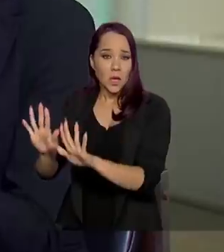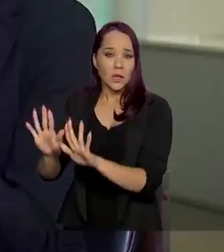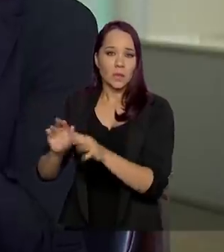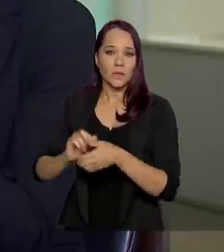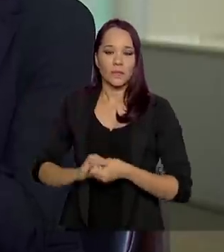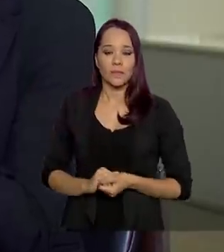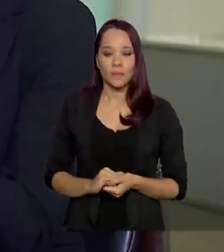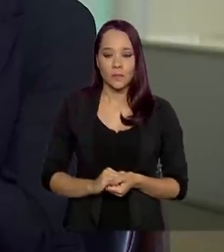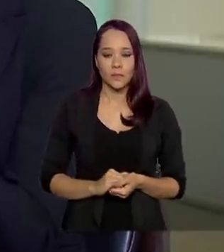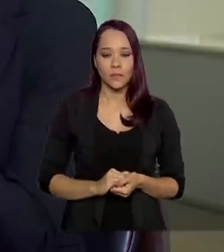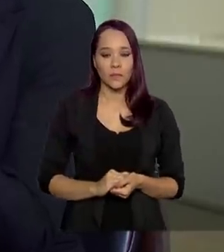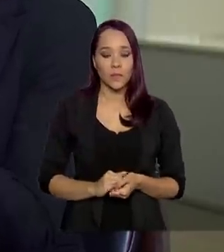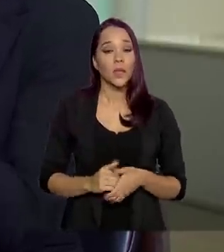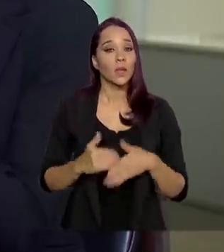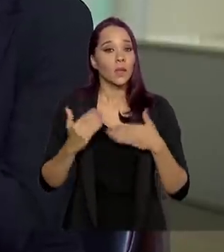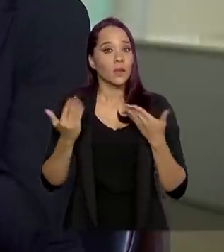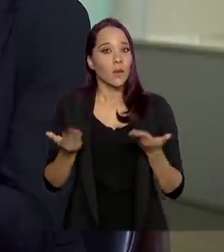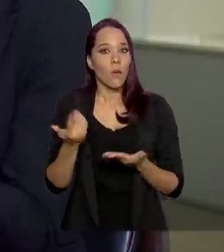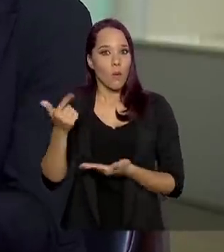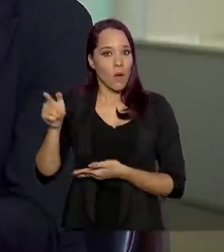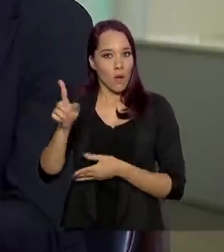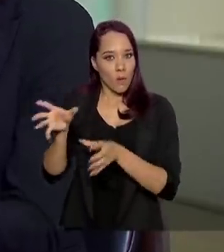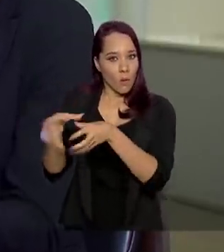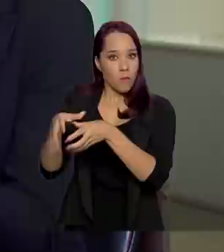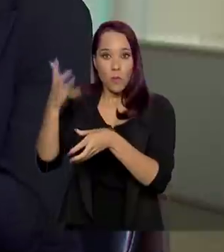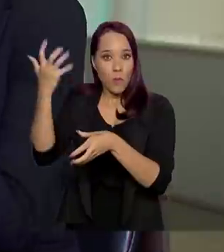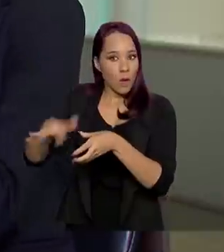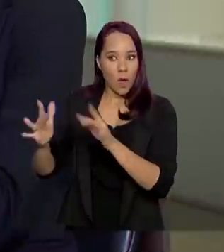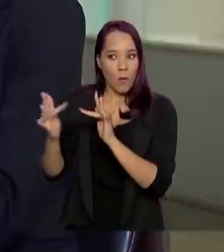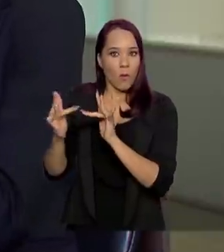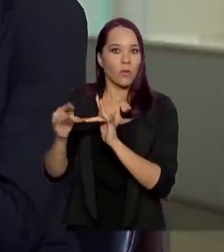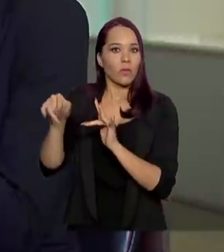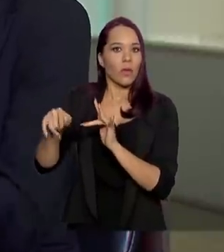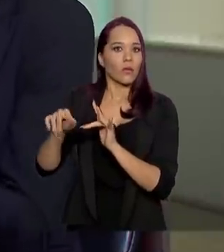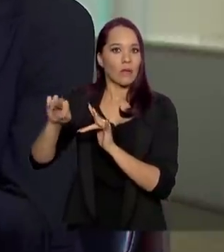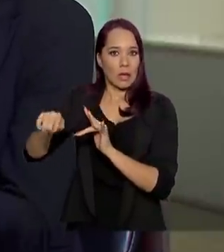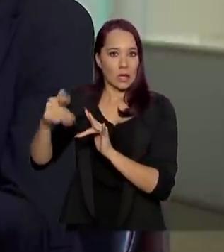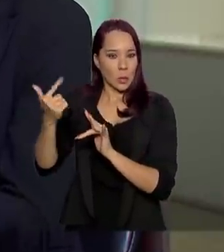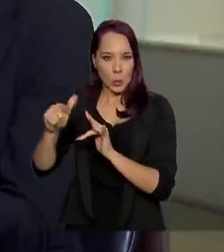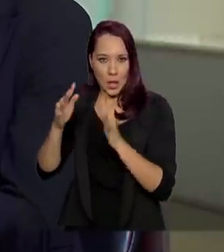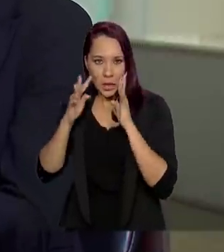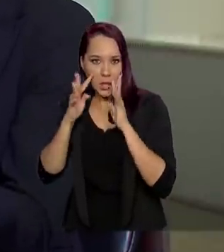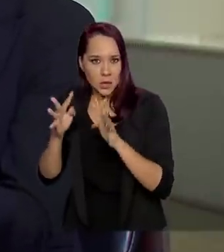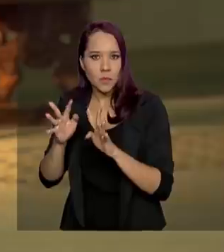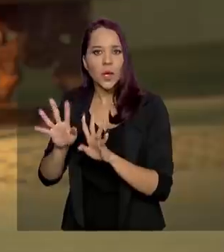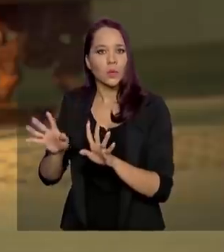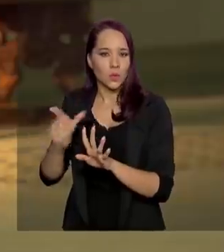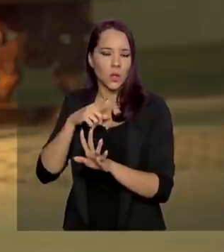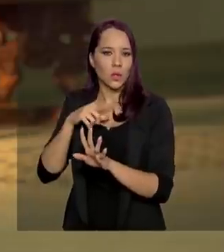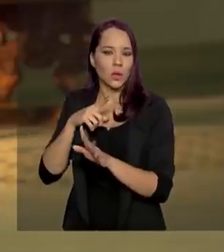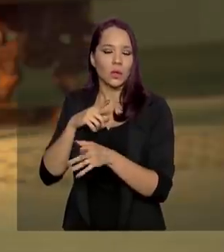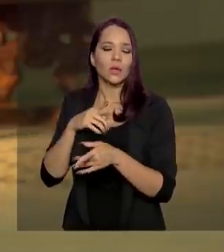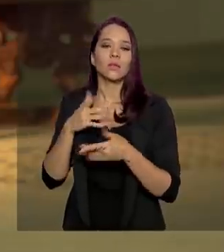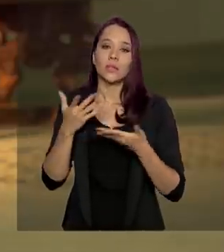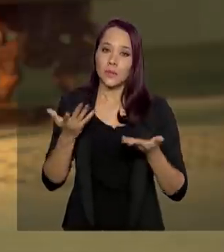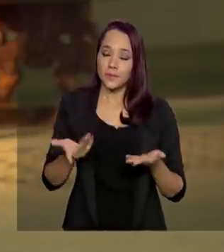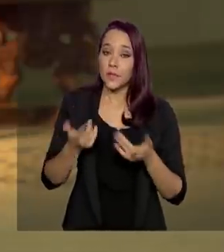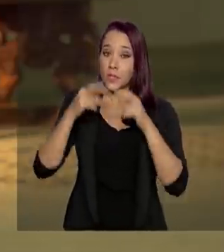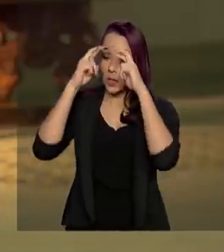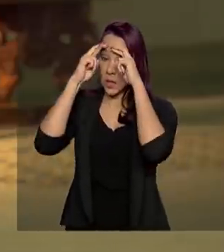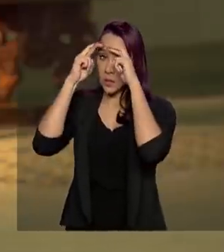existe... Mas o fato de não querer contato não quer dizer que não tenham atendimento, não é isso? Veja bem, nós